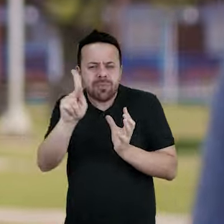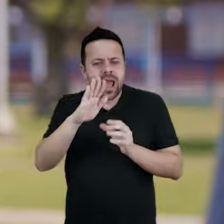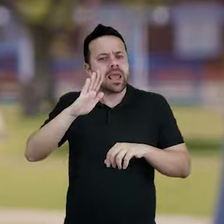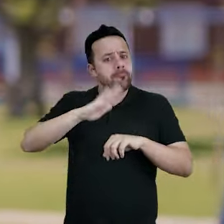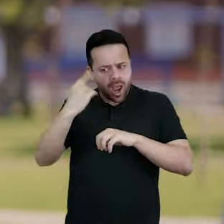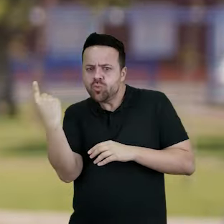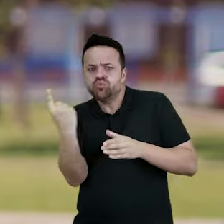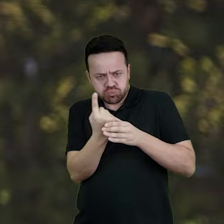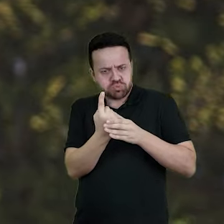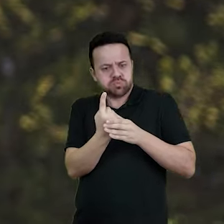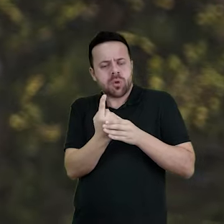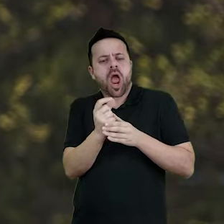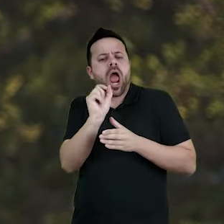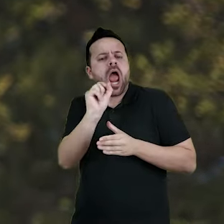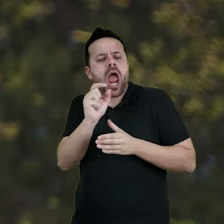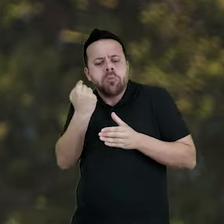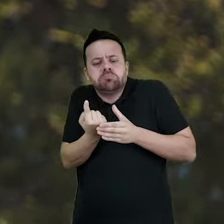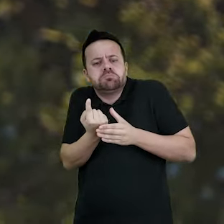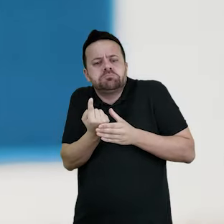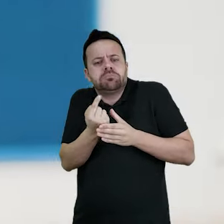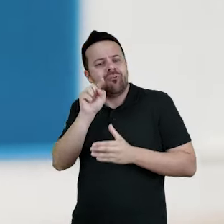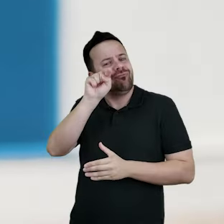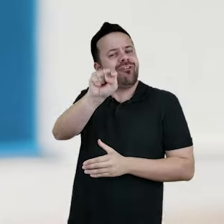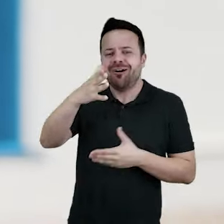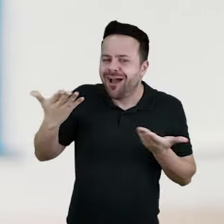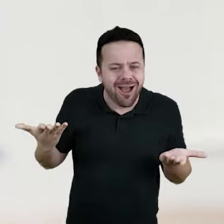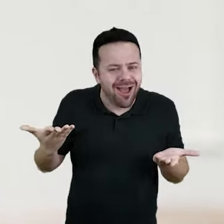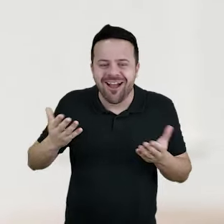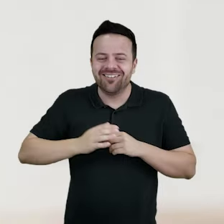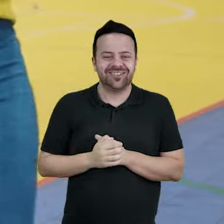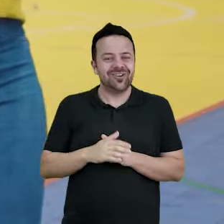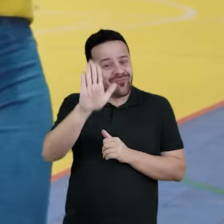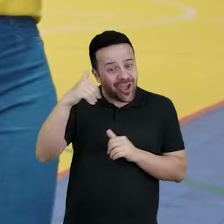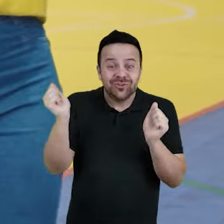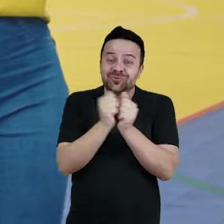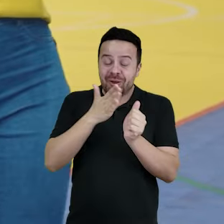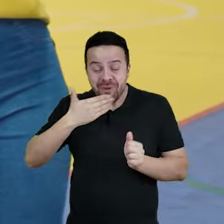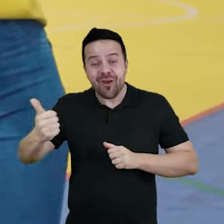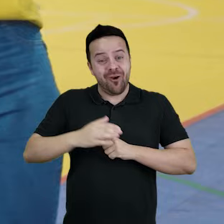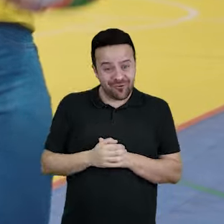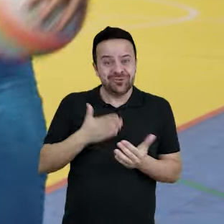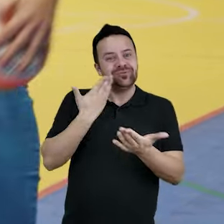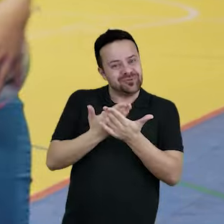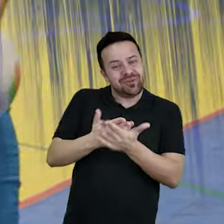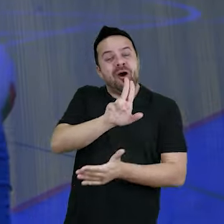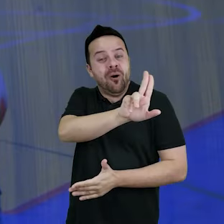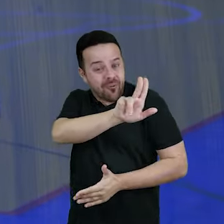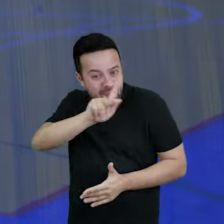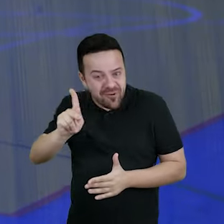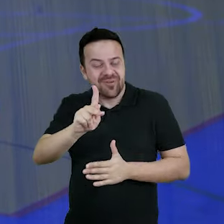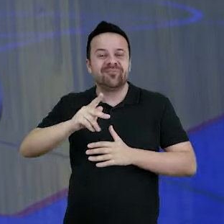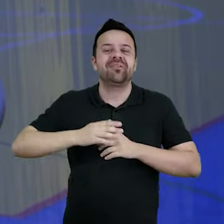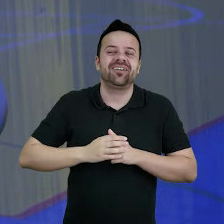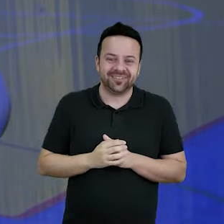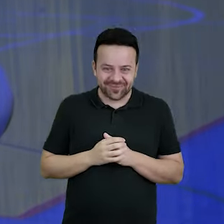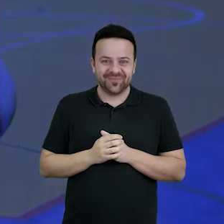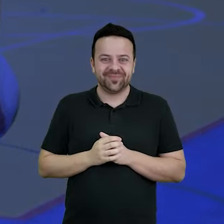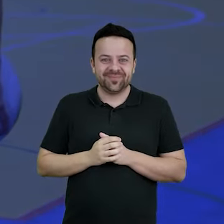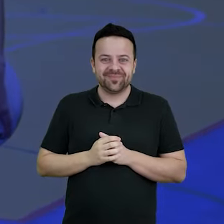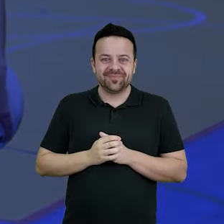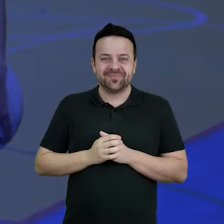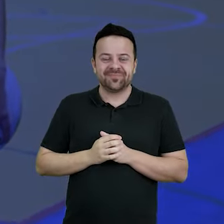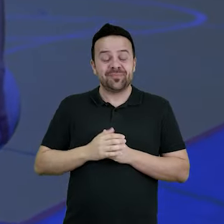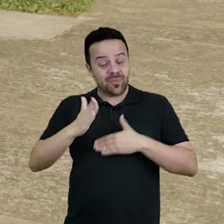a seleção Uniplac convoca mais um reforço. Você, junte-se aos melhores. Vista a camisa da seleção